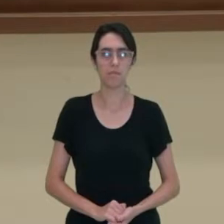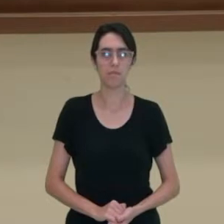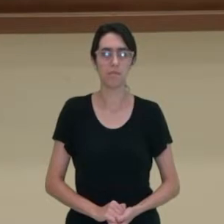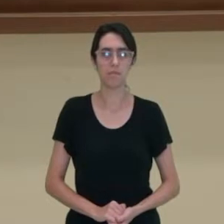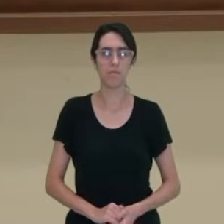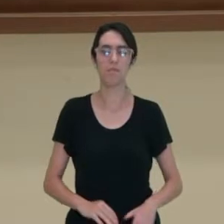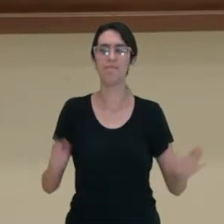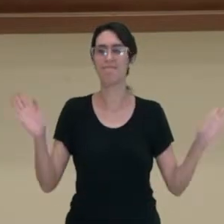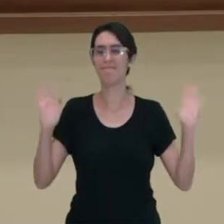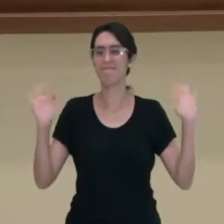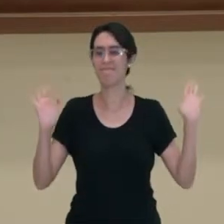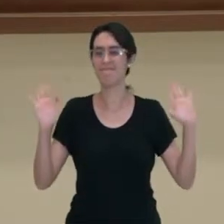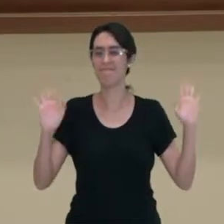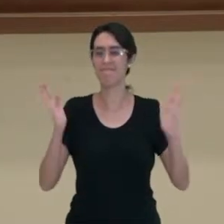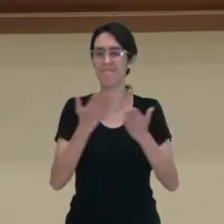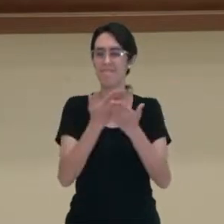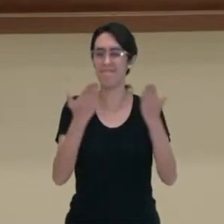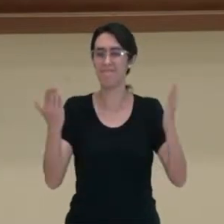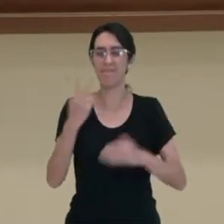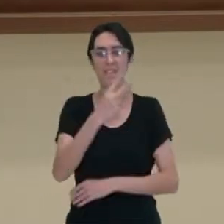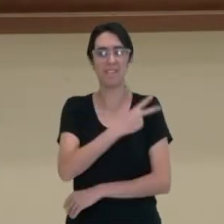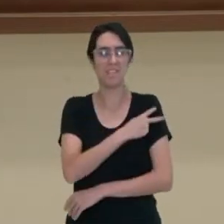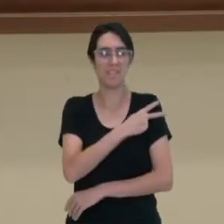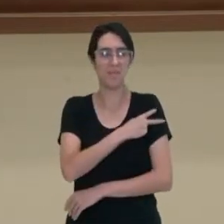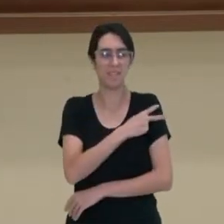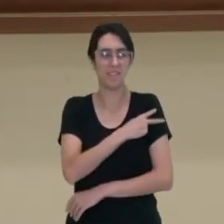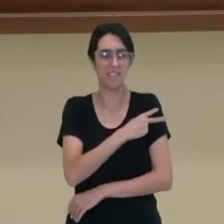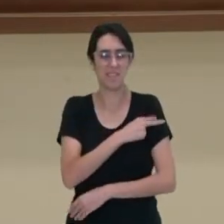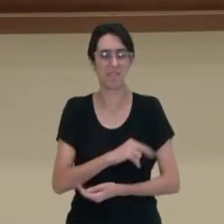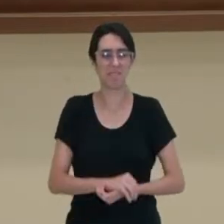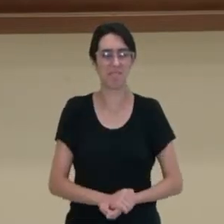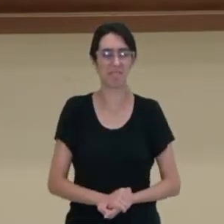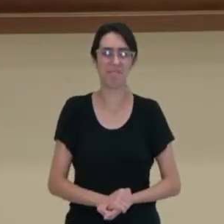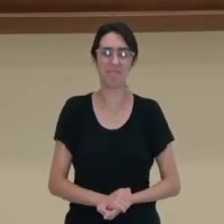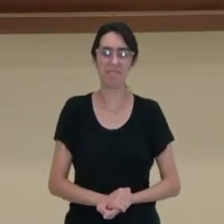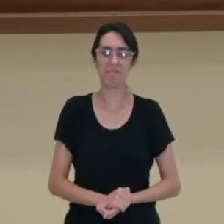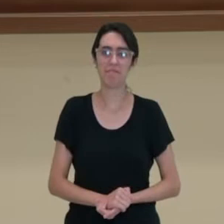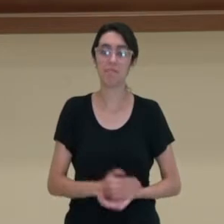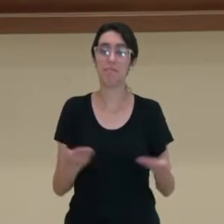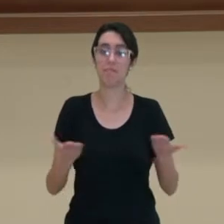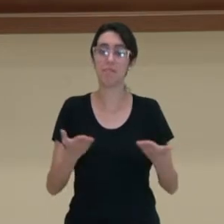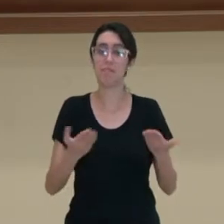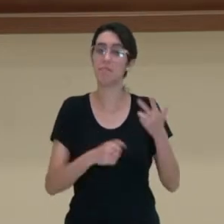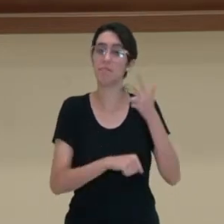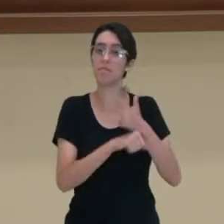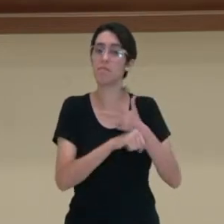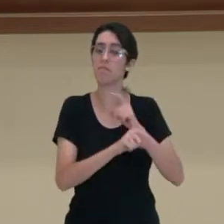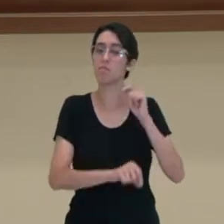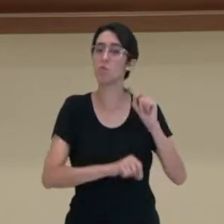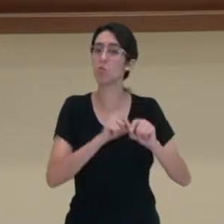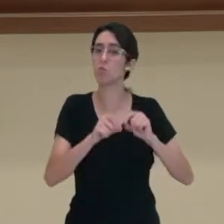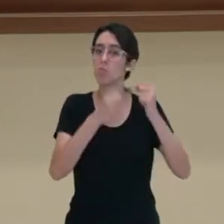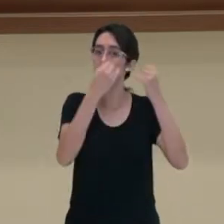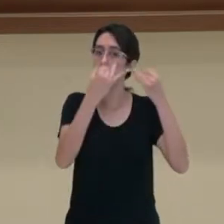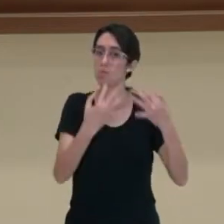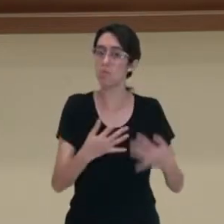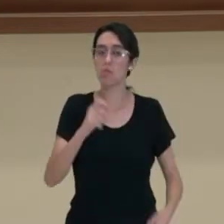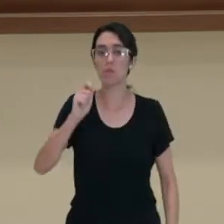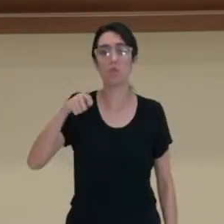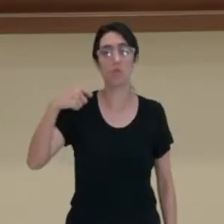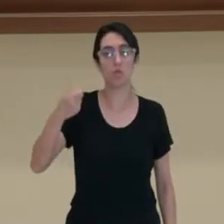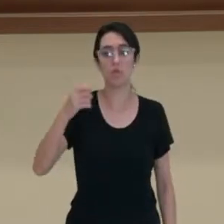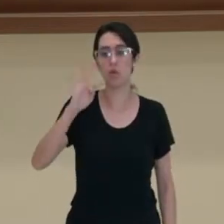Olá estudantes da segunda série do Ensino Médio. Neste vídeo vamos falar sobre